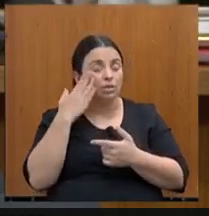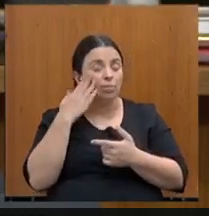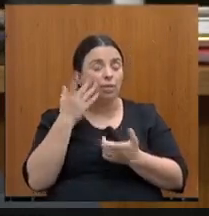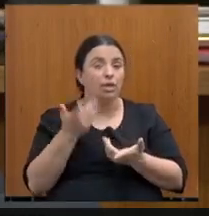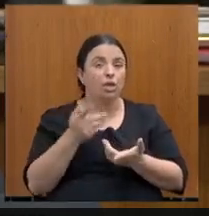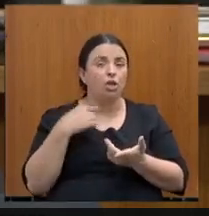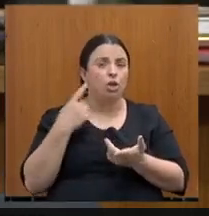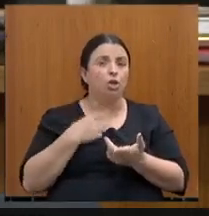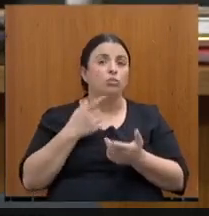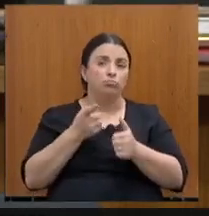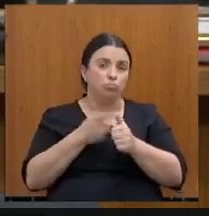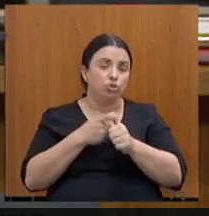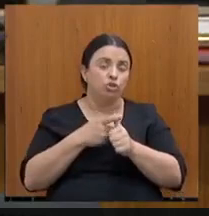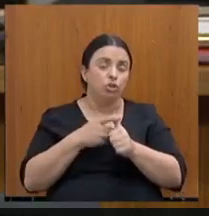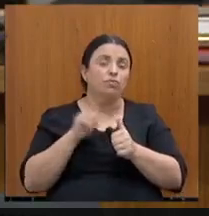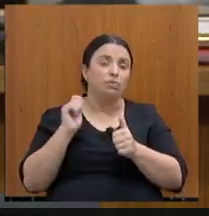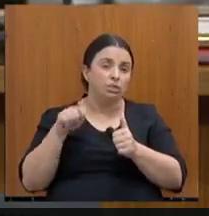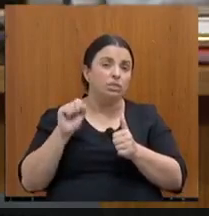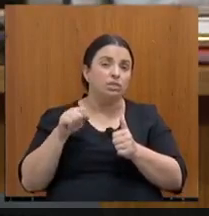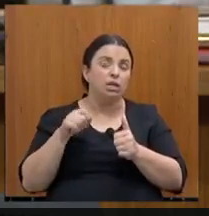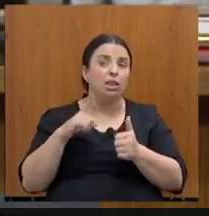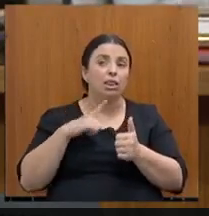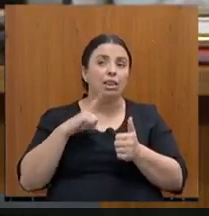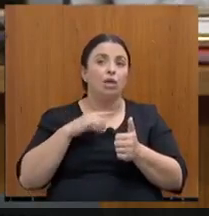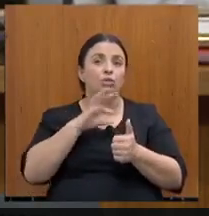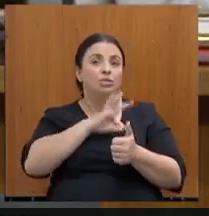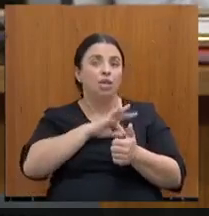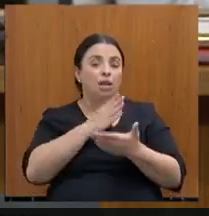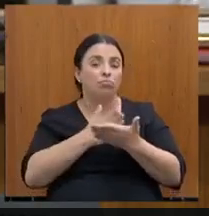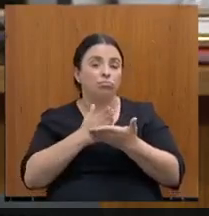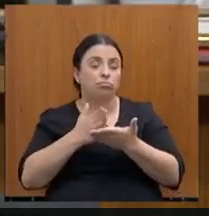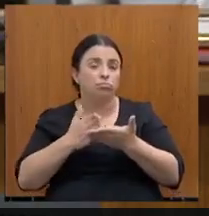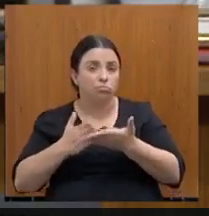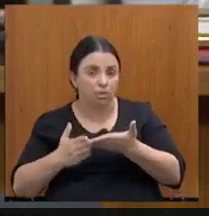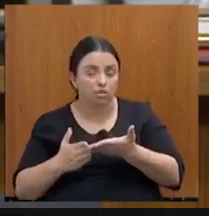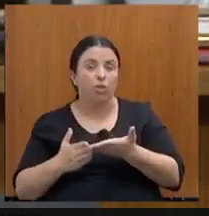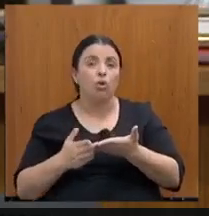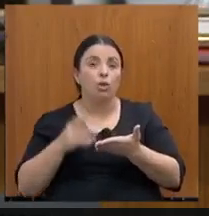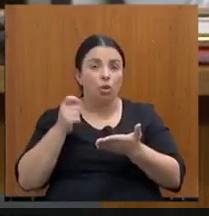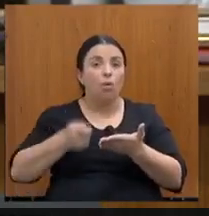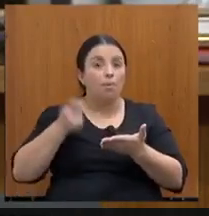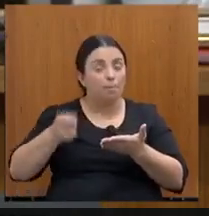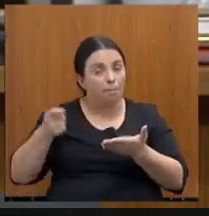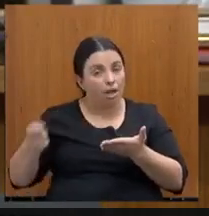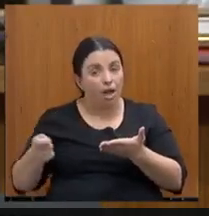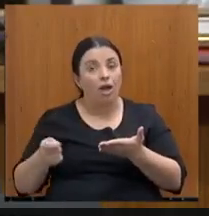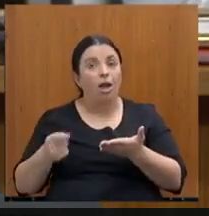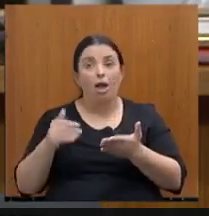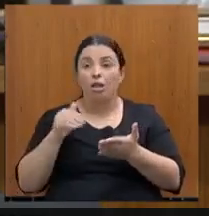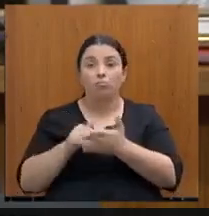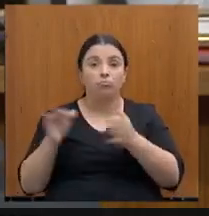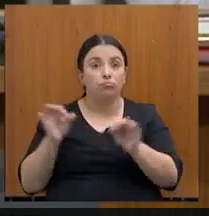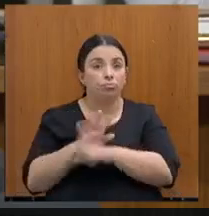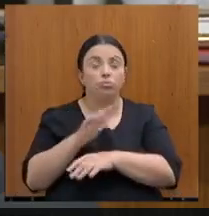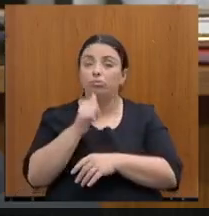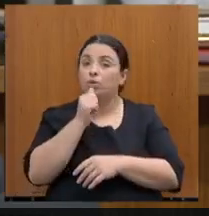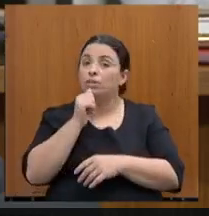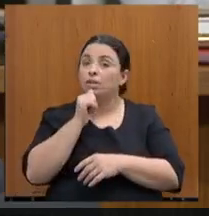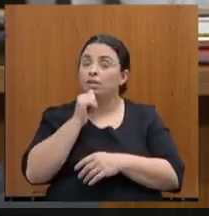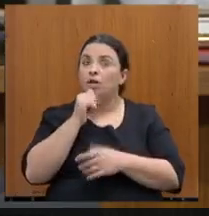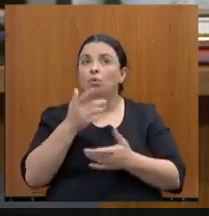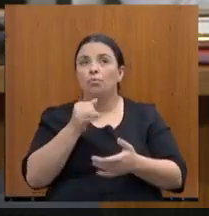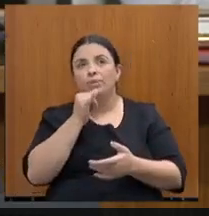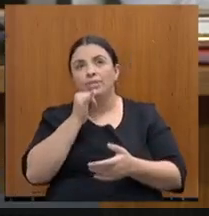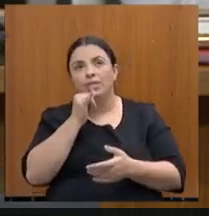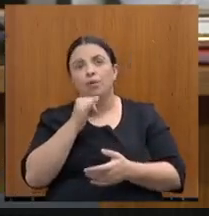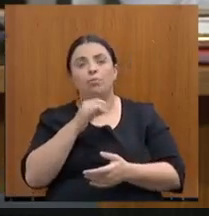porque o Estado continua pagando parcelado o salário dos servidores, então o Estado ainda é devedor com o servidor. Décimo terceiro, nós